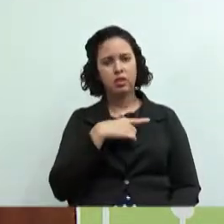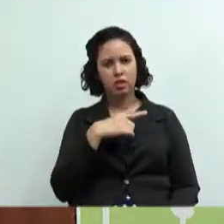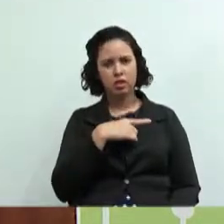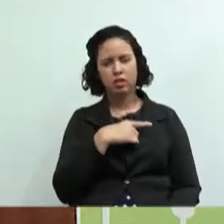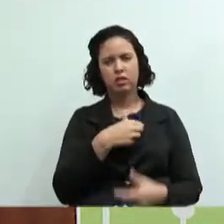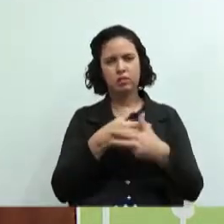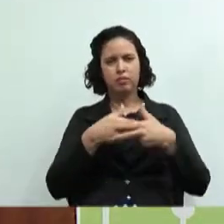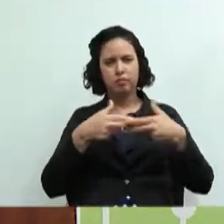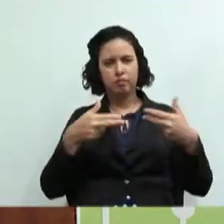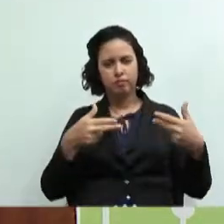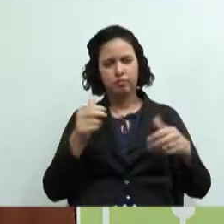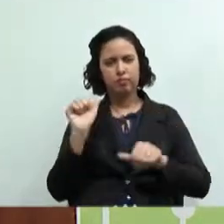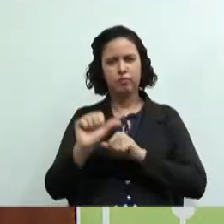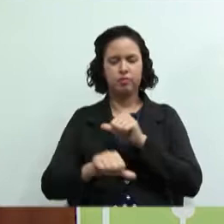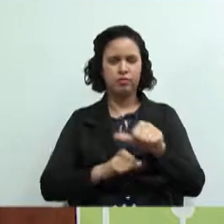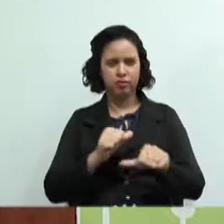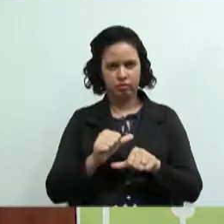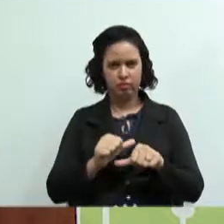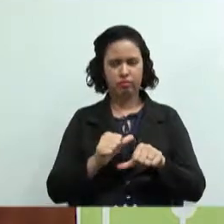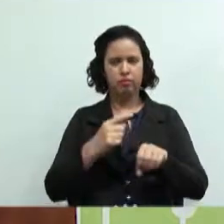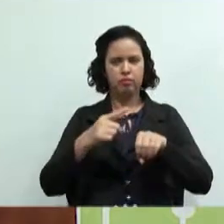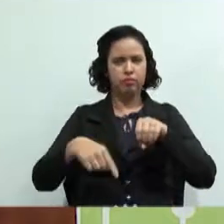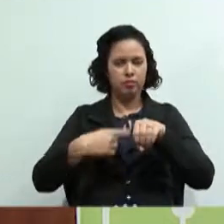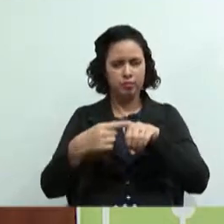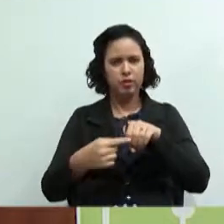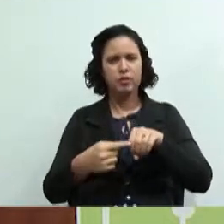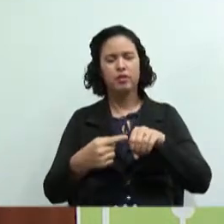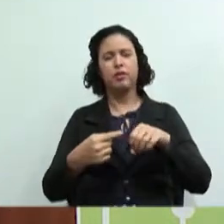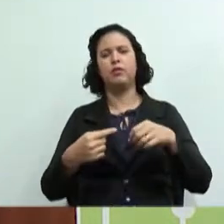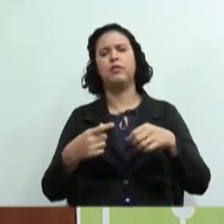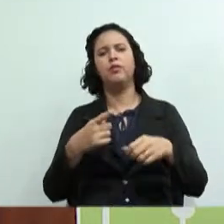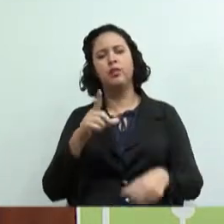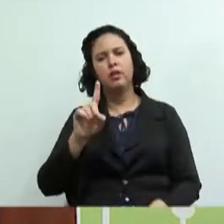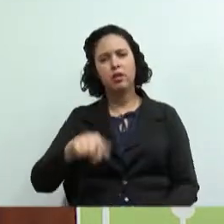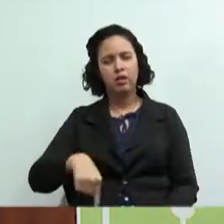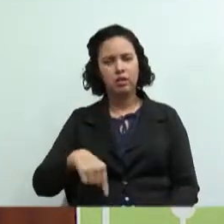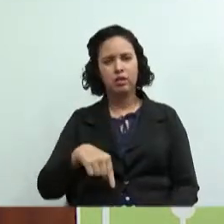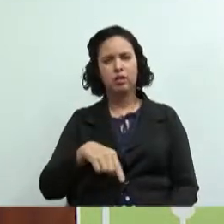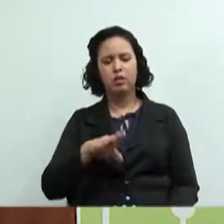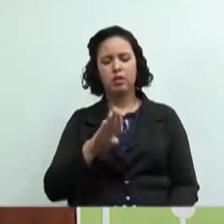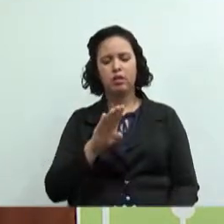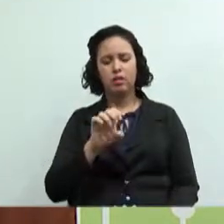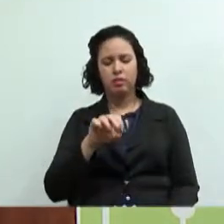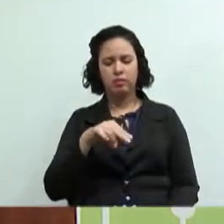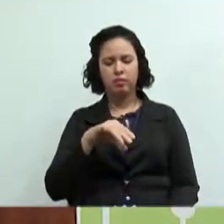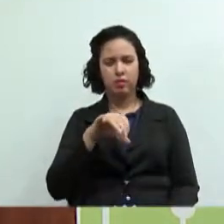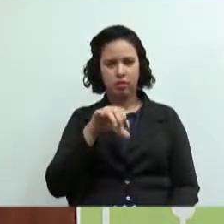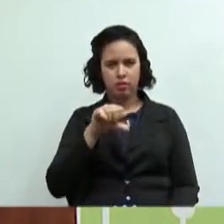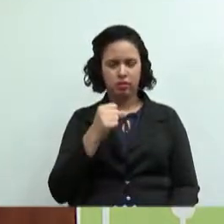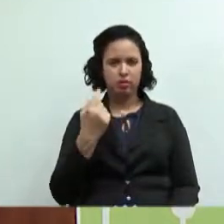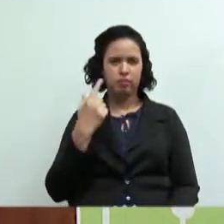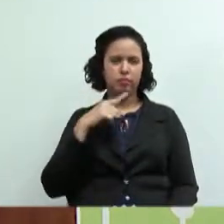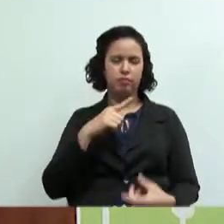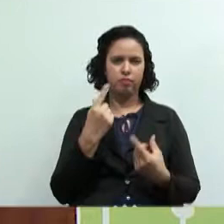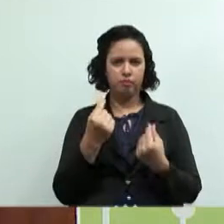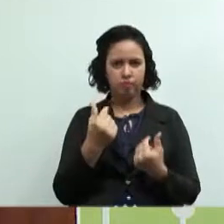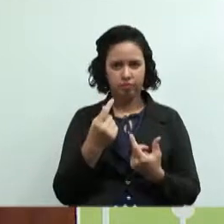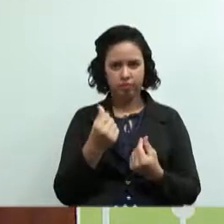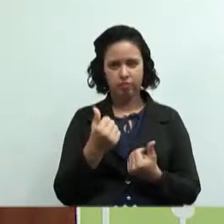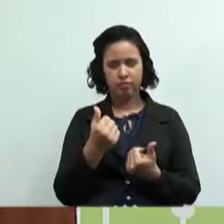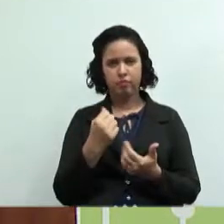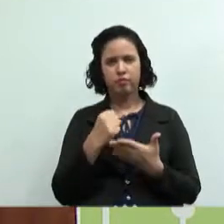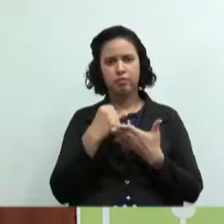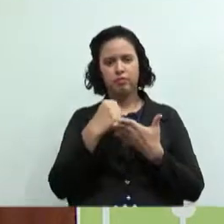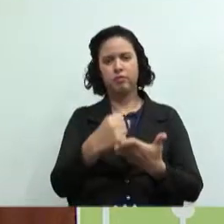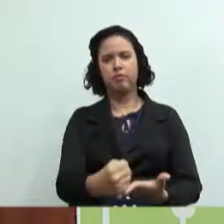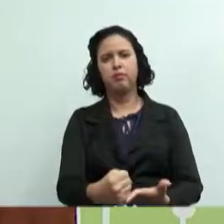máquinas para trocar o pneu são bens de capital. São bens que você vai ganhar o seu capital, bens que você vai, a partir dele,